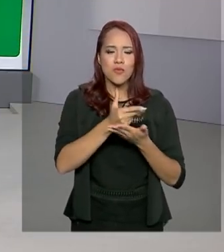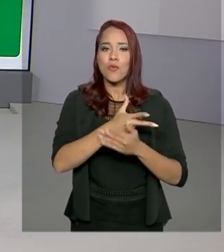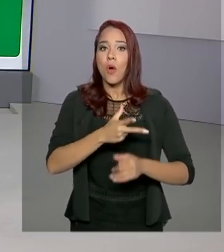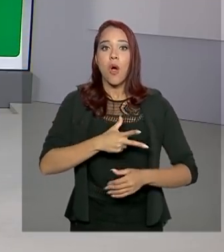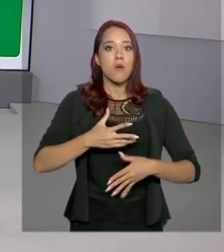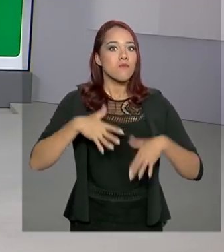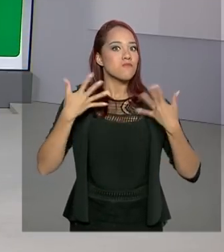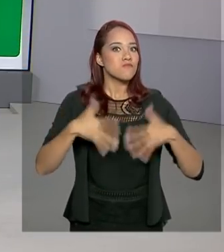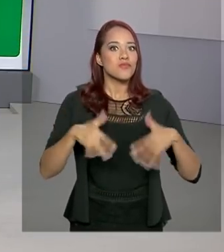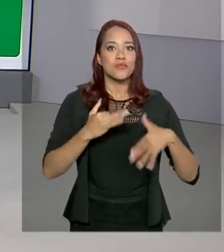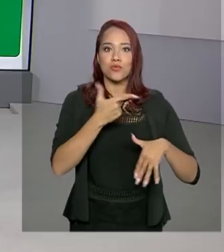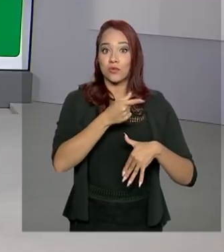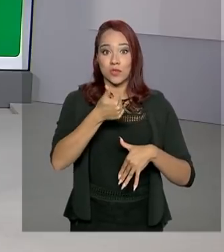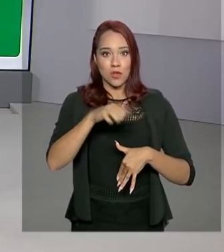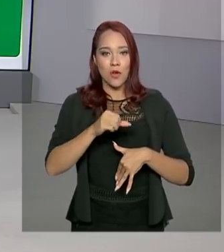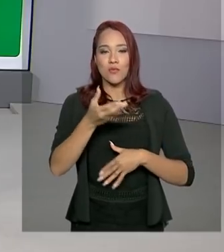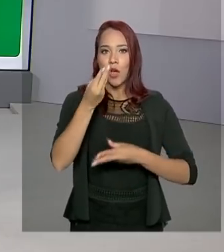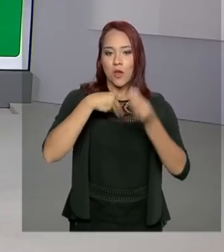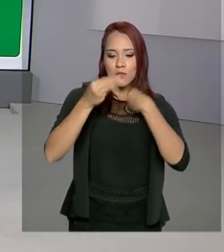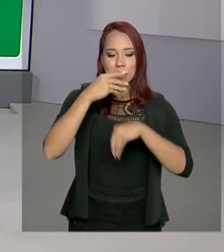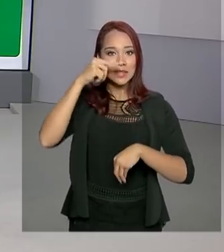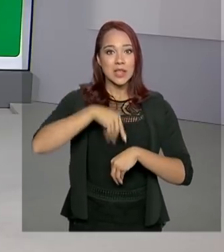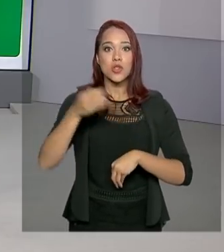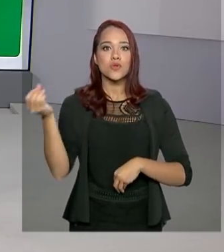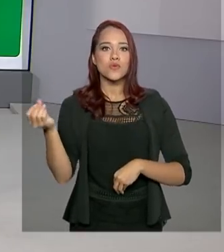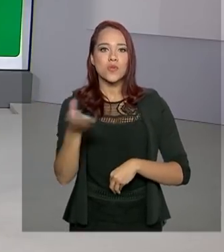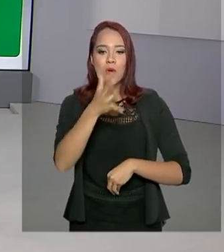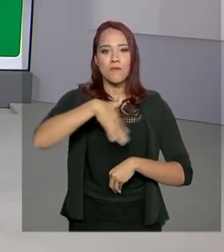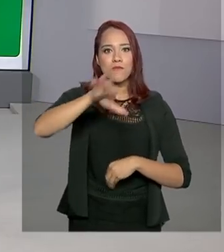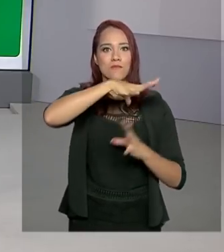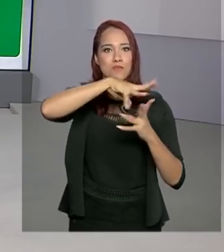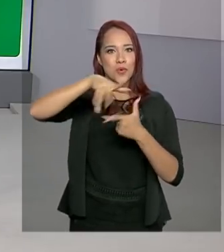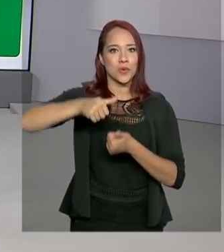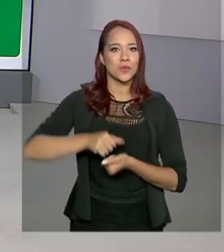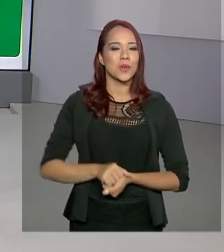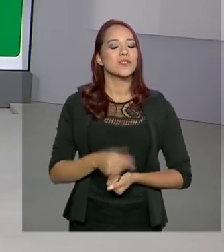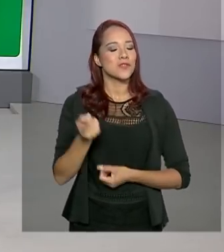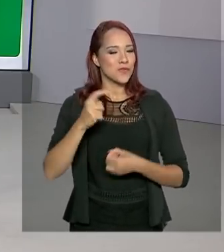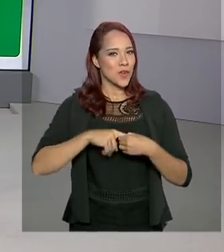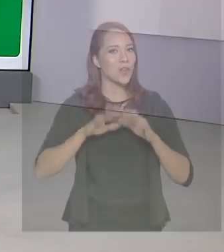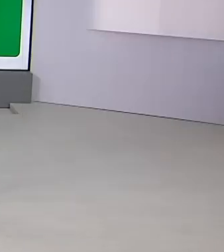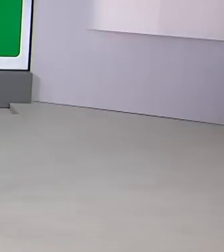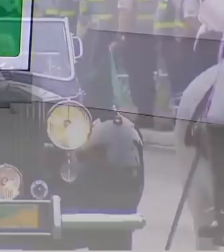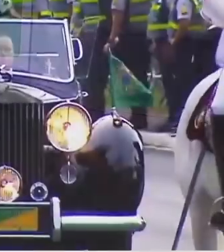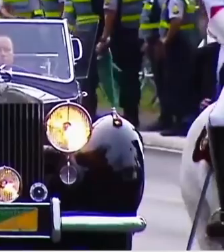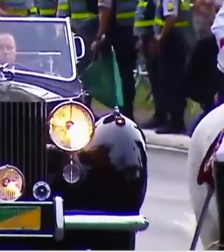e os alimentos produzidos aqui conquistam novos mercados no mundo. A gente volta já.